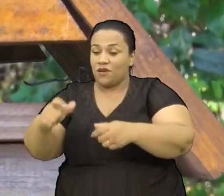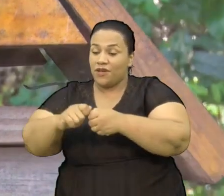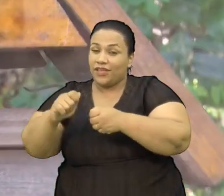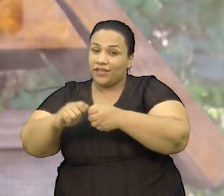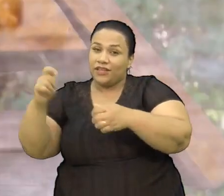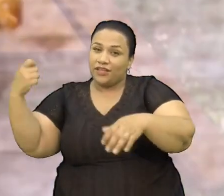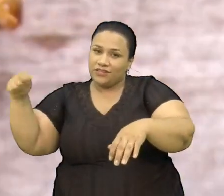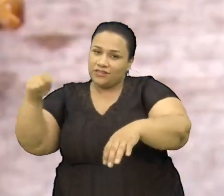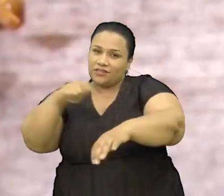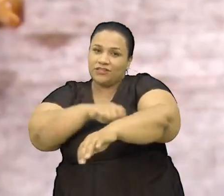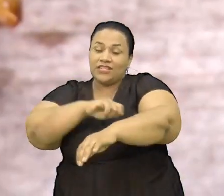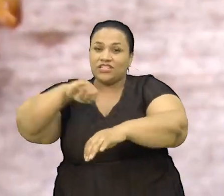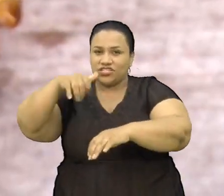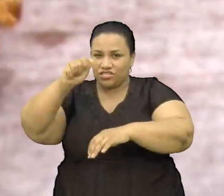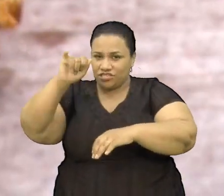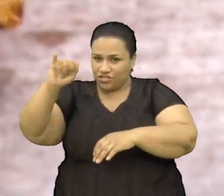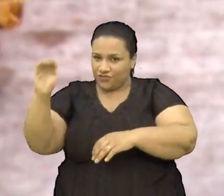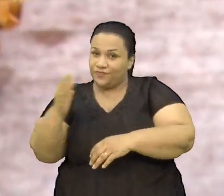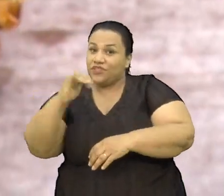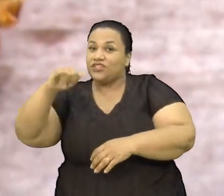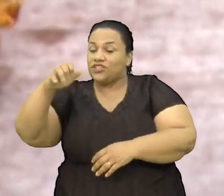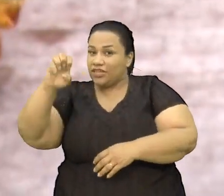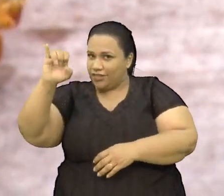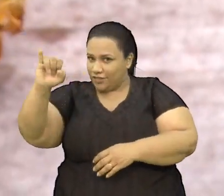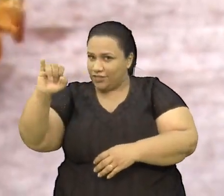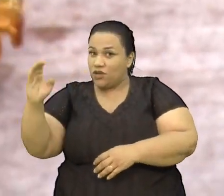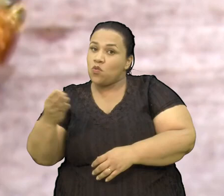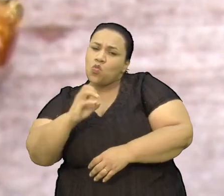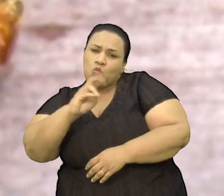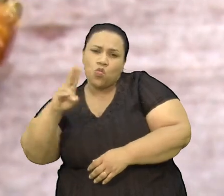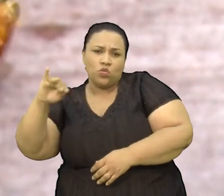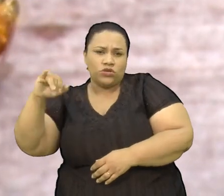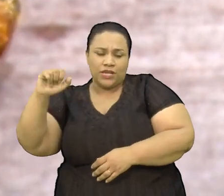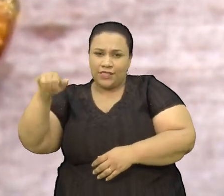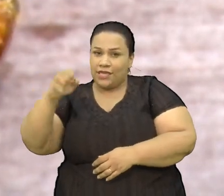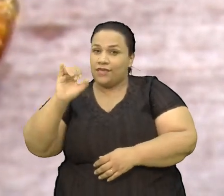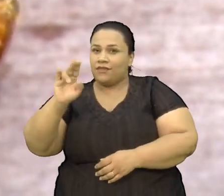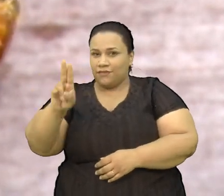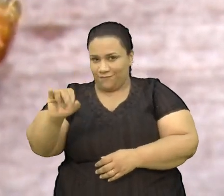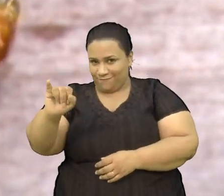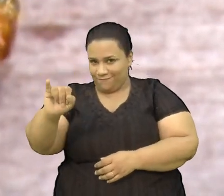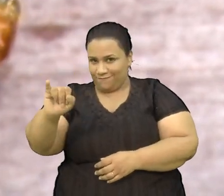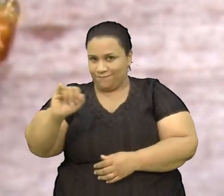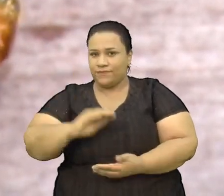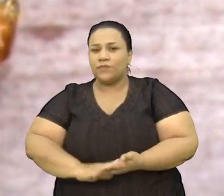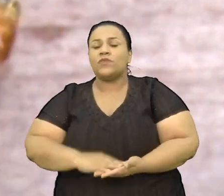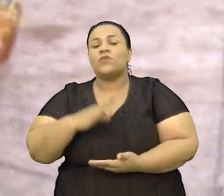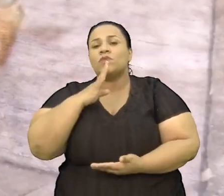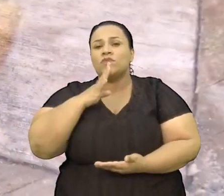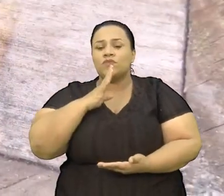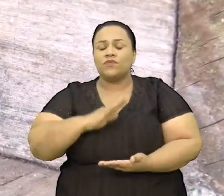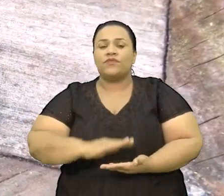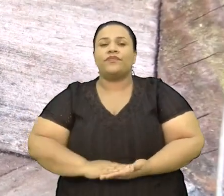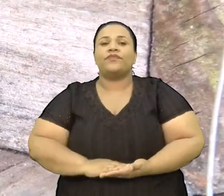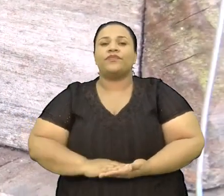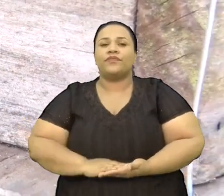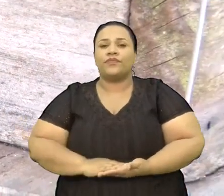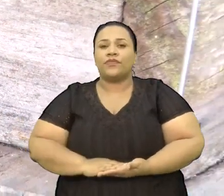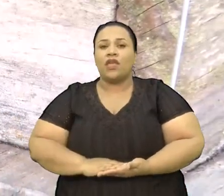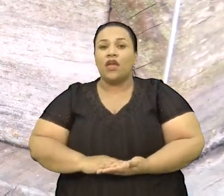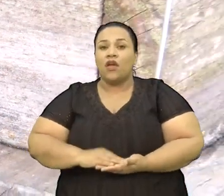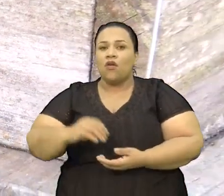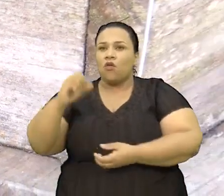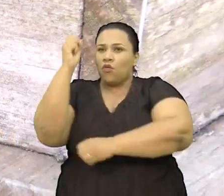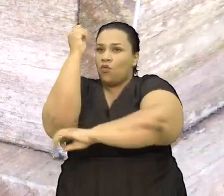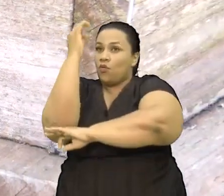abelhas Jati Jati Ou Jataí Como também São conhecidas Debaixo do pé